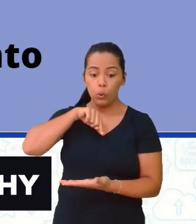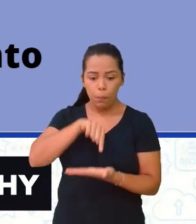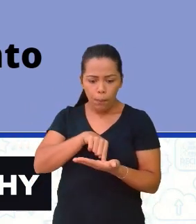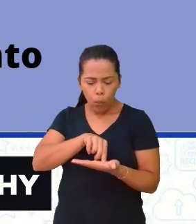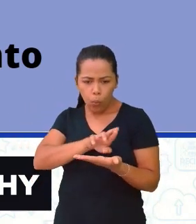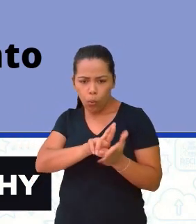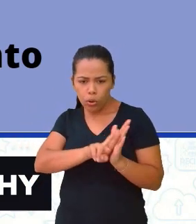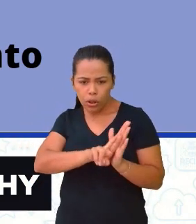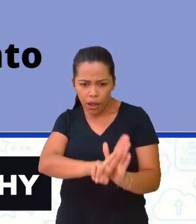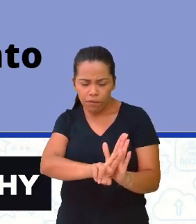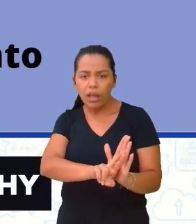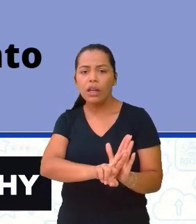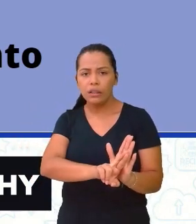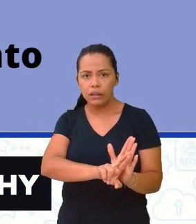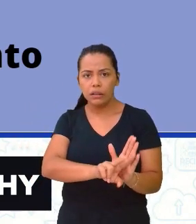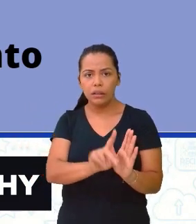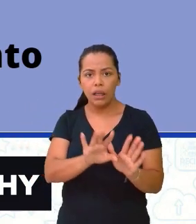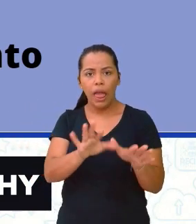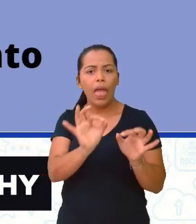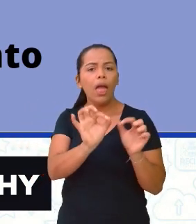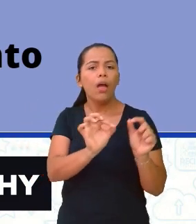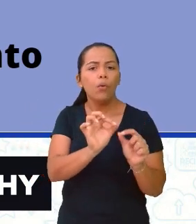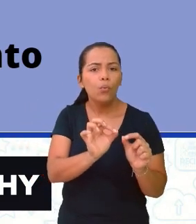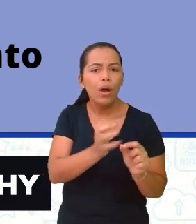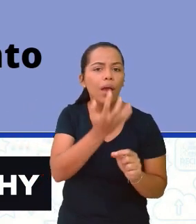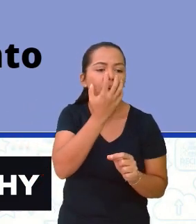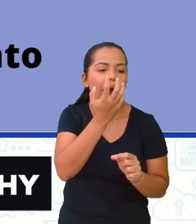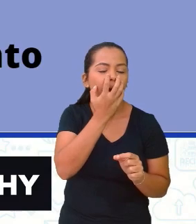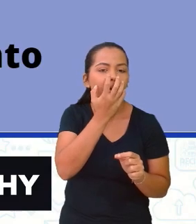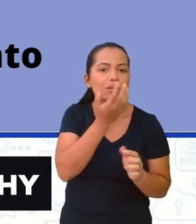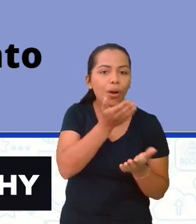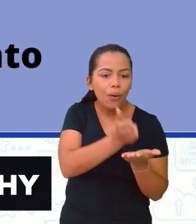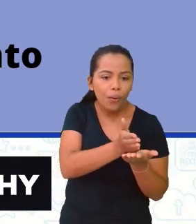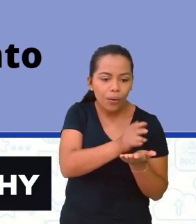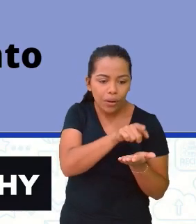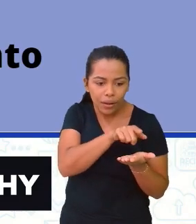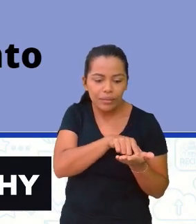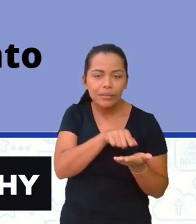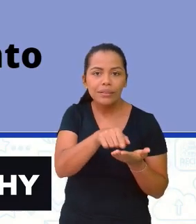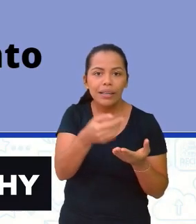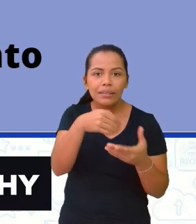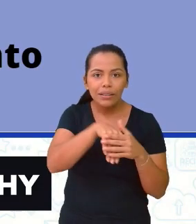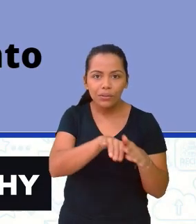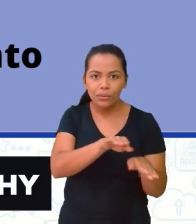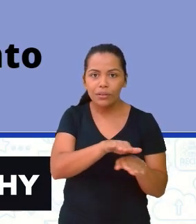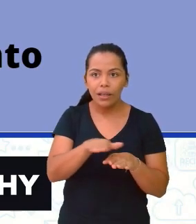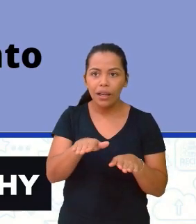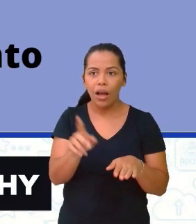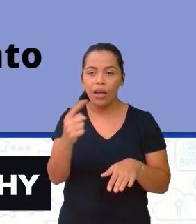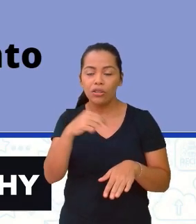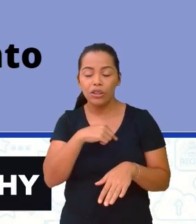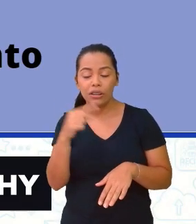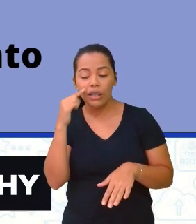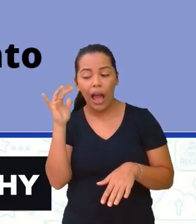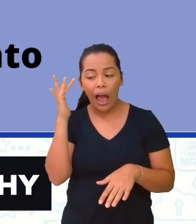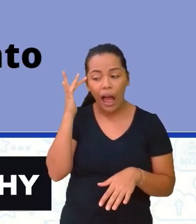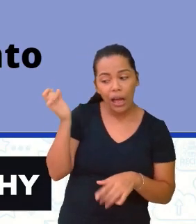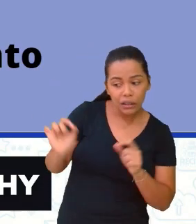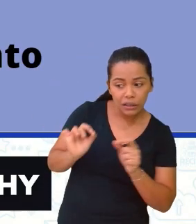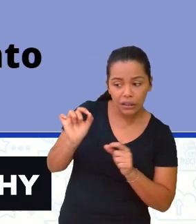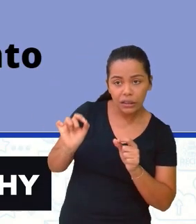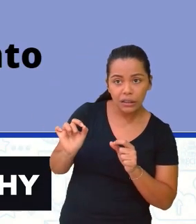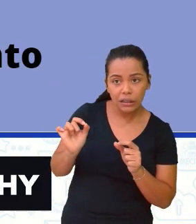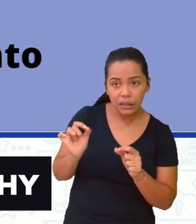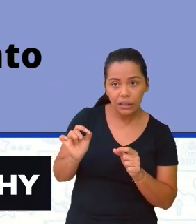nosso referencial é o cachorro. E aí a gente está vendo como parece até que é a paisagem, vegetação que está